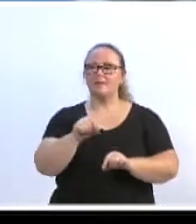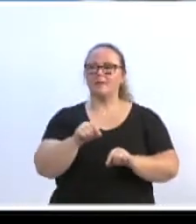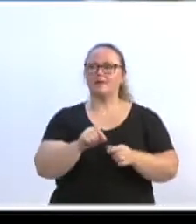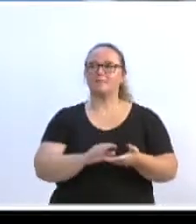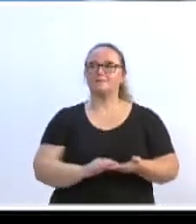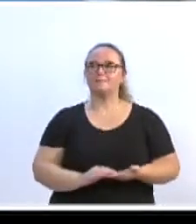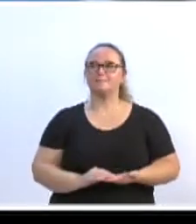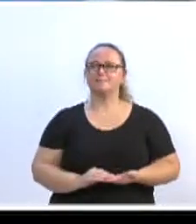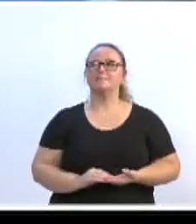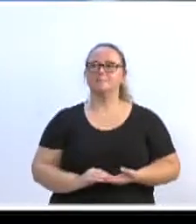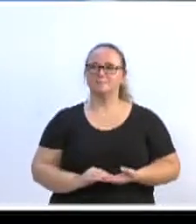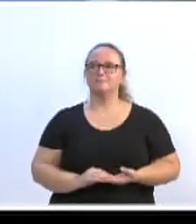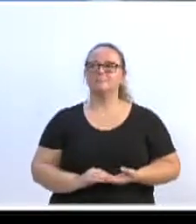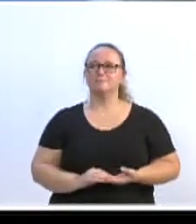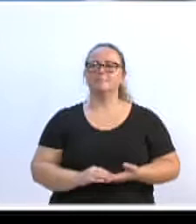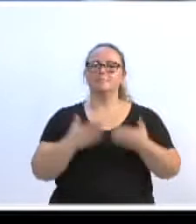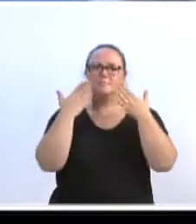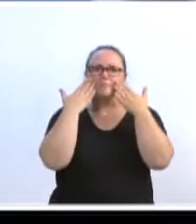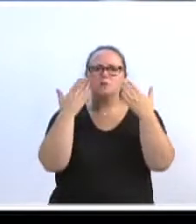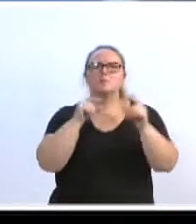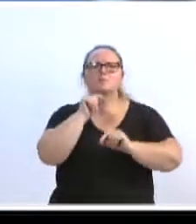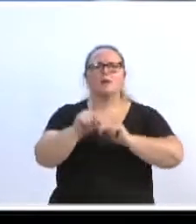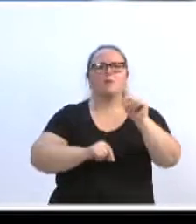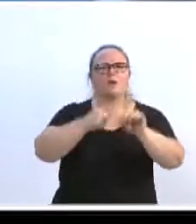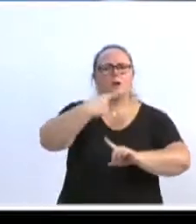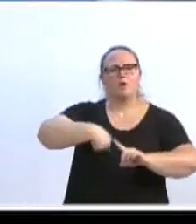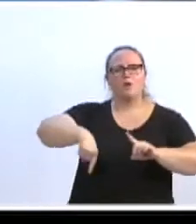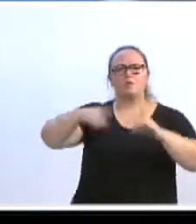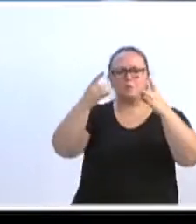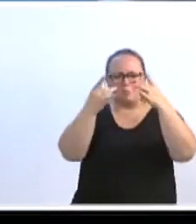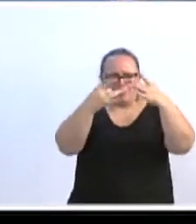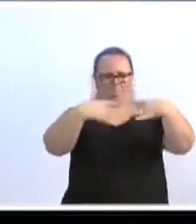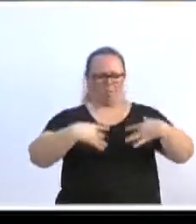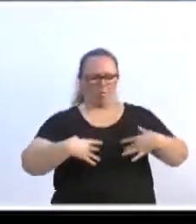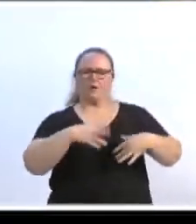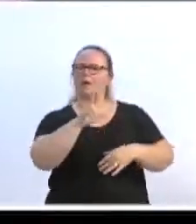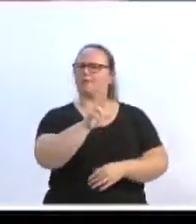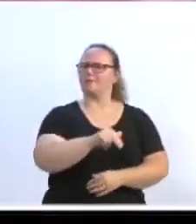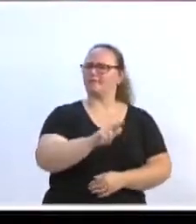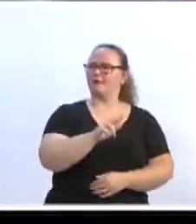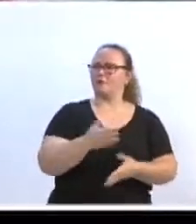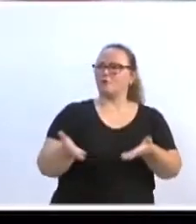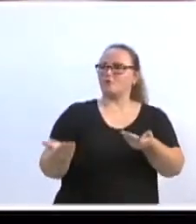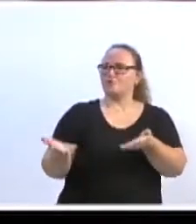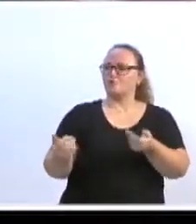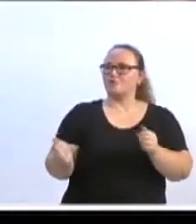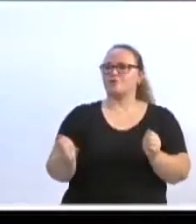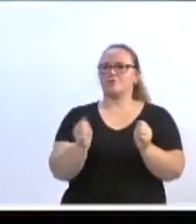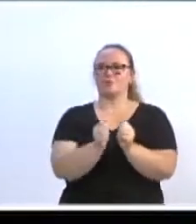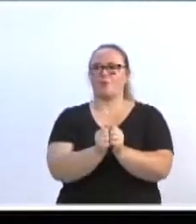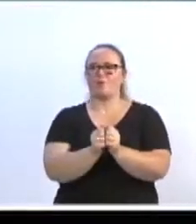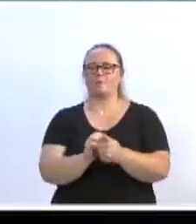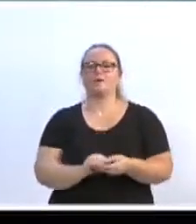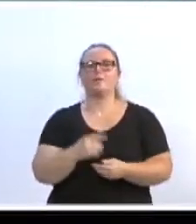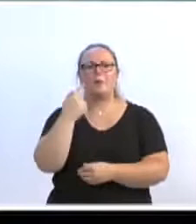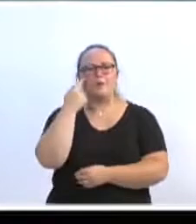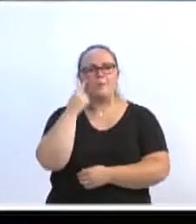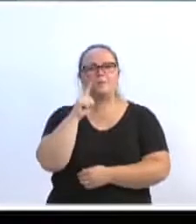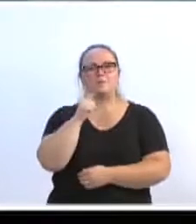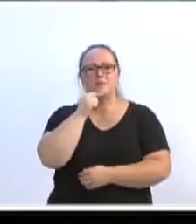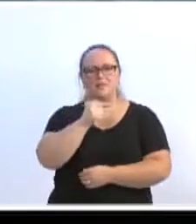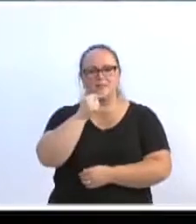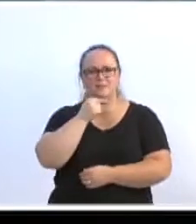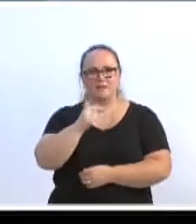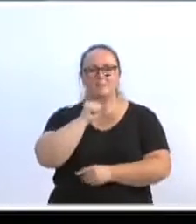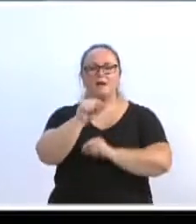e para mostrar que nós não somos esquecidos pela juventude. Pelo menos uma vez por semana, o grupo de cinco alunas